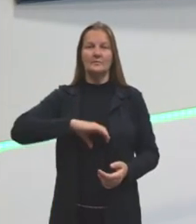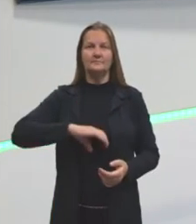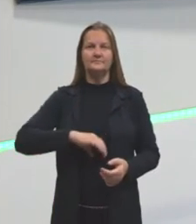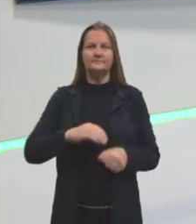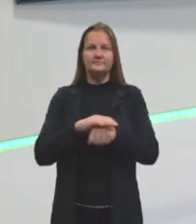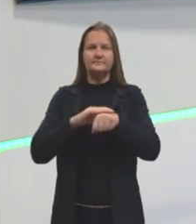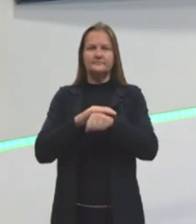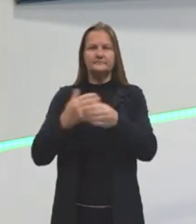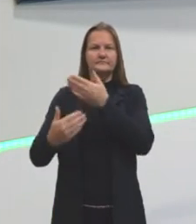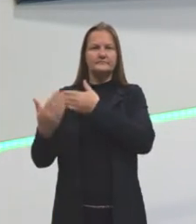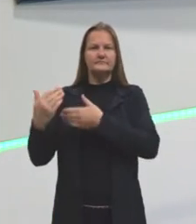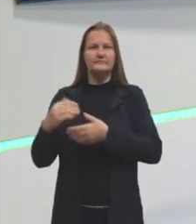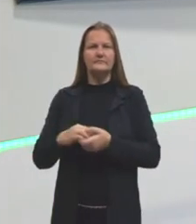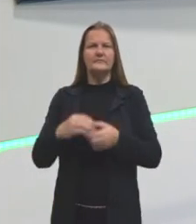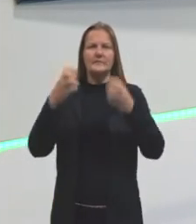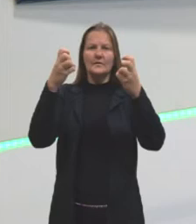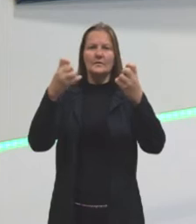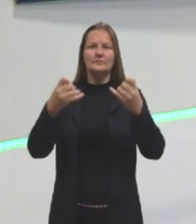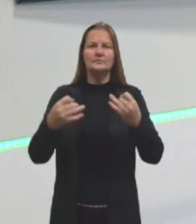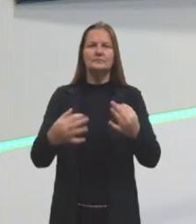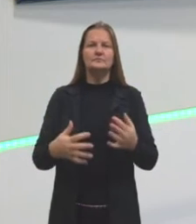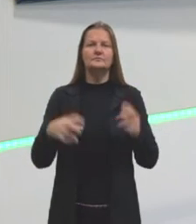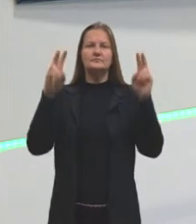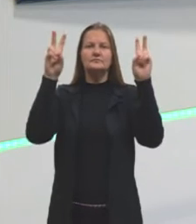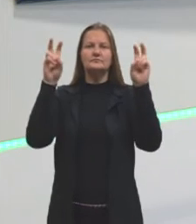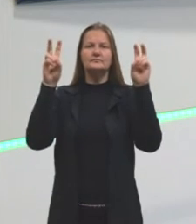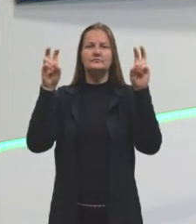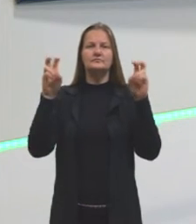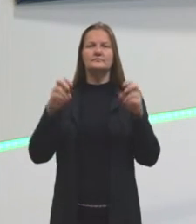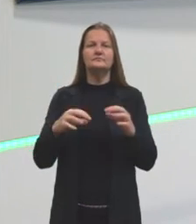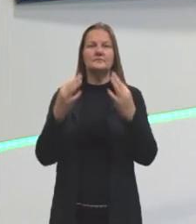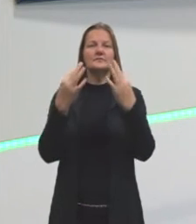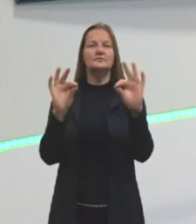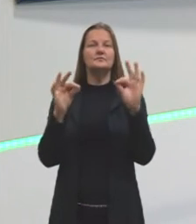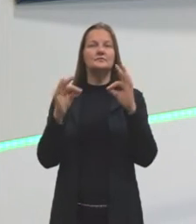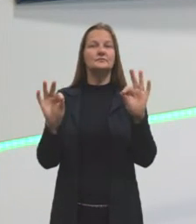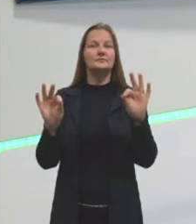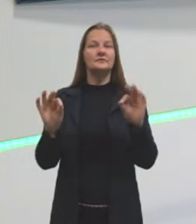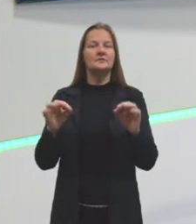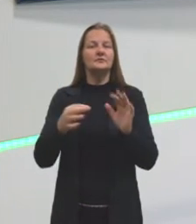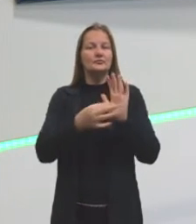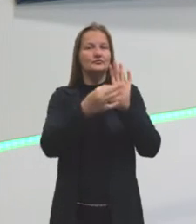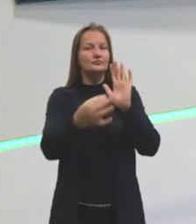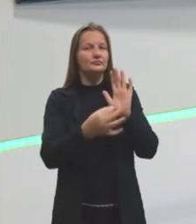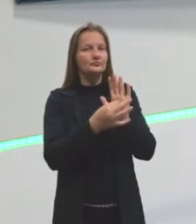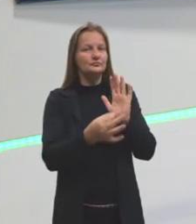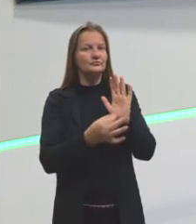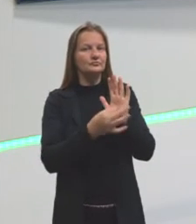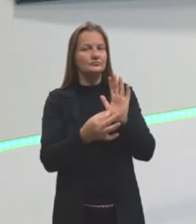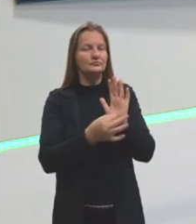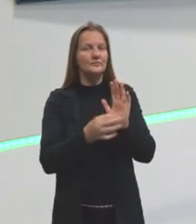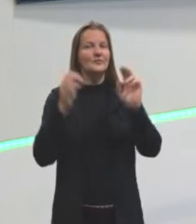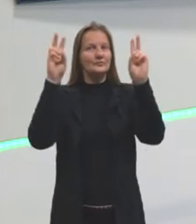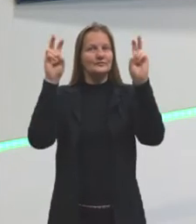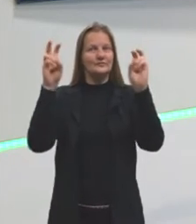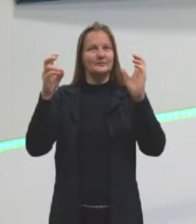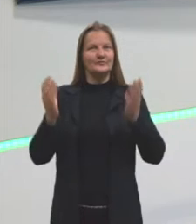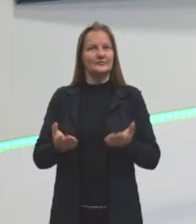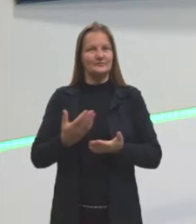na nossa aula anterior, eu ia falar hoje sobre a sintaxe e a argumentação. Esse é o título da nossa aula.